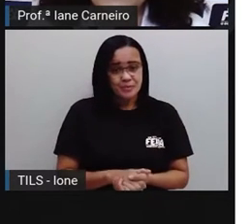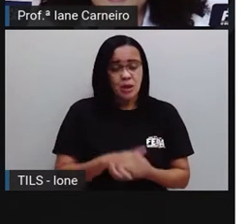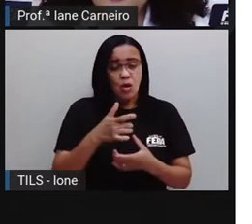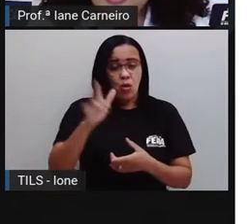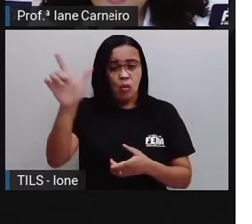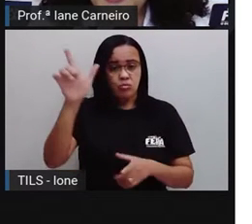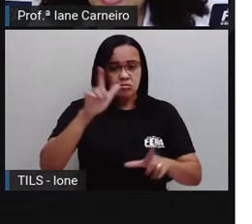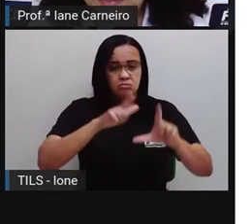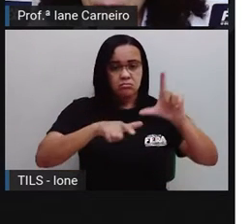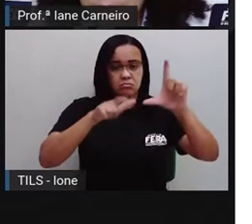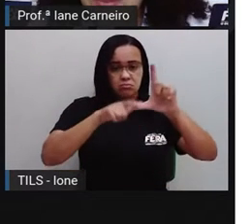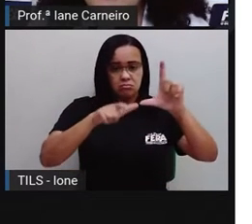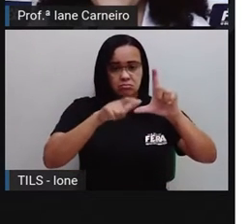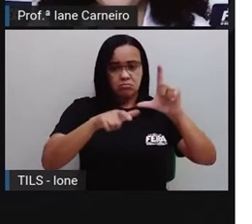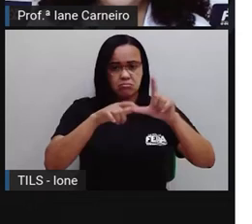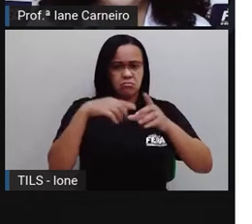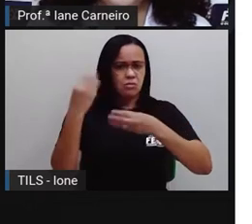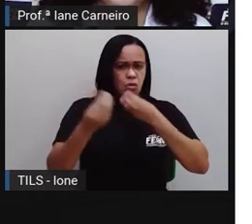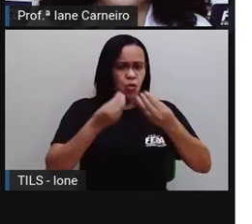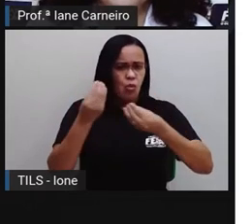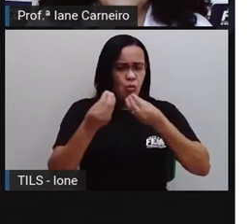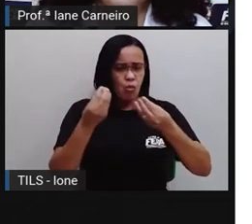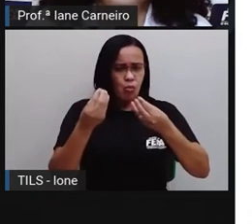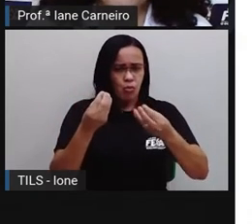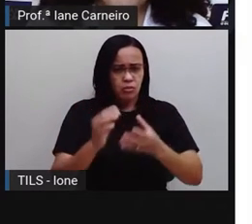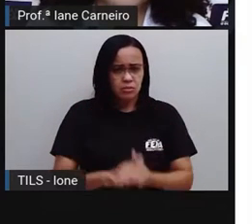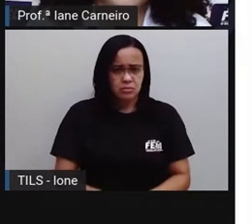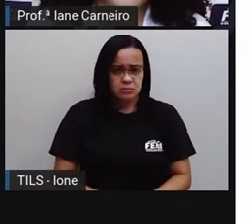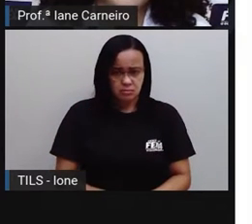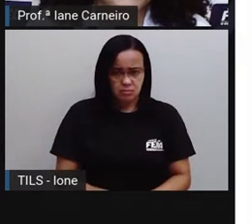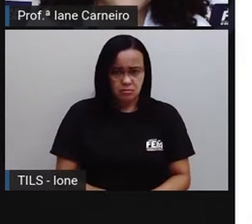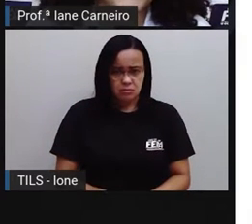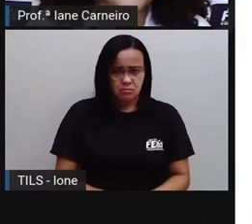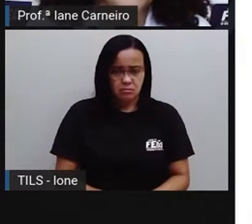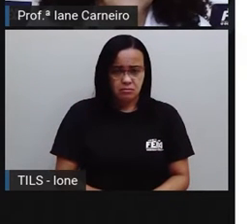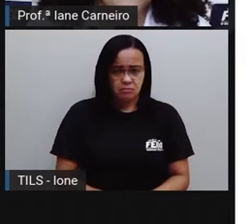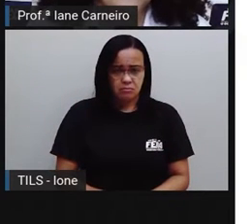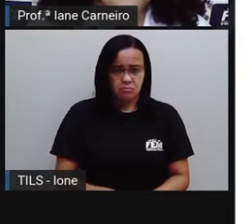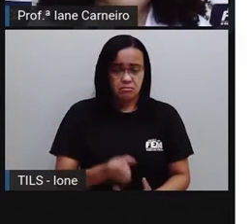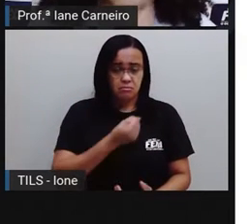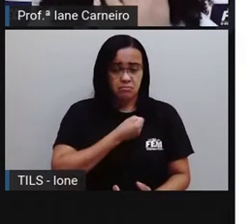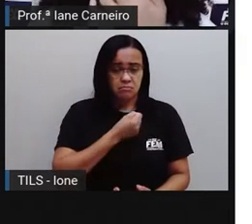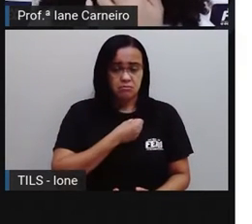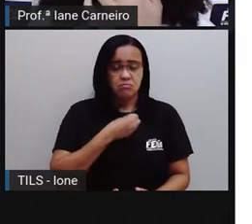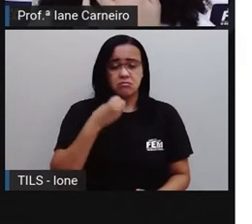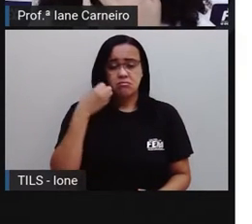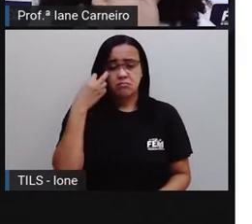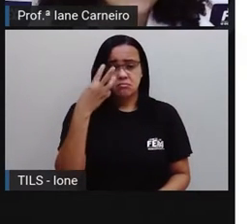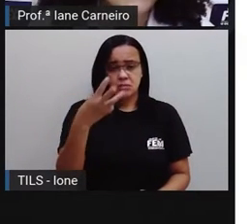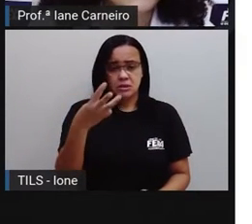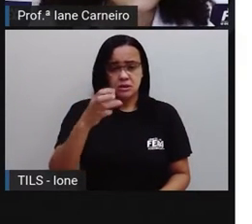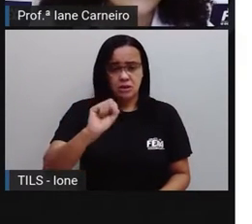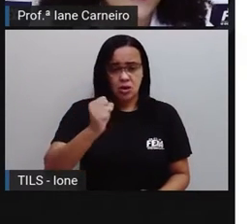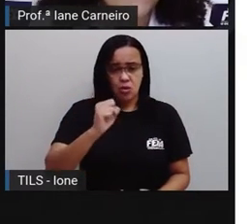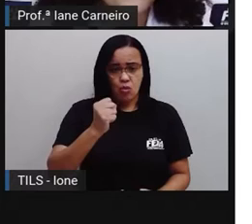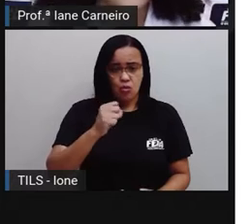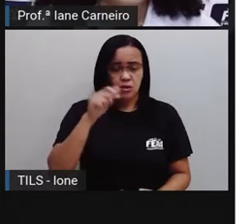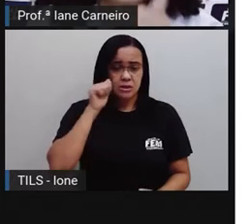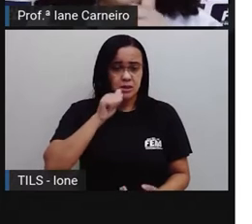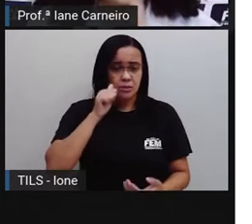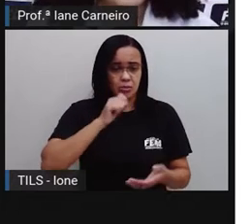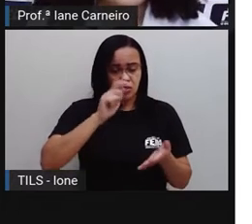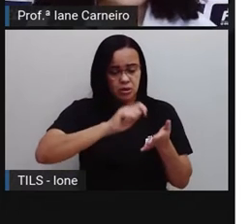que a gente vai escrever na estante, tá bom? Aqui na página 38, a Ruth Rocha, ela traz a letra T.